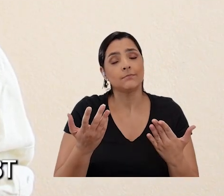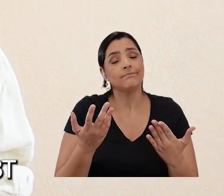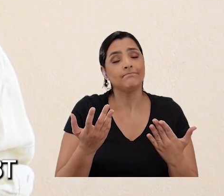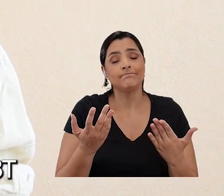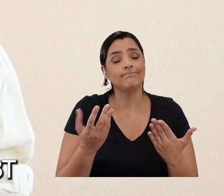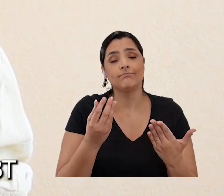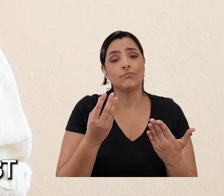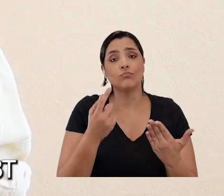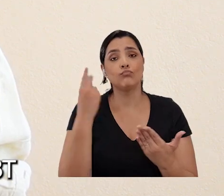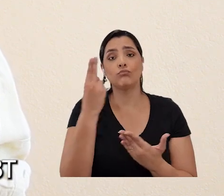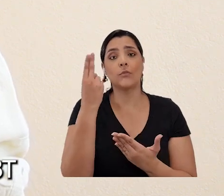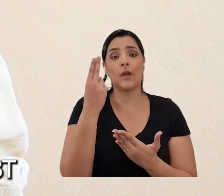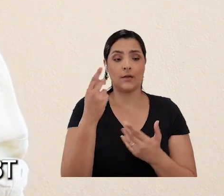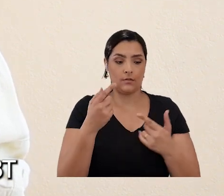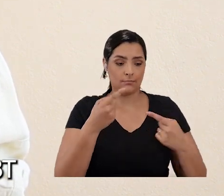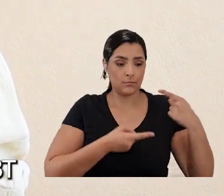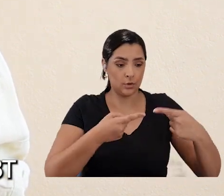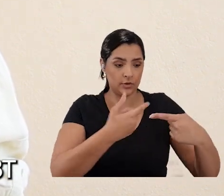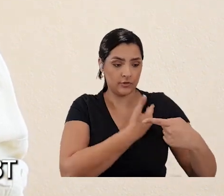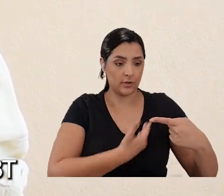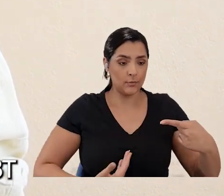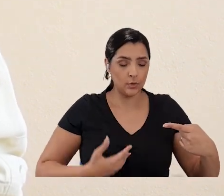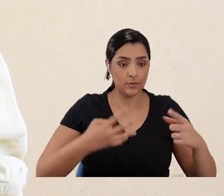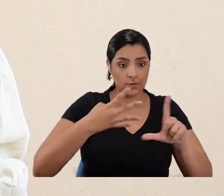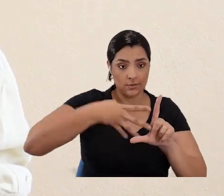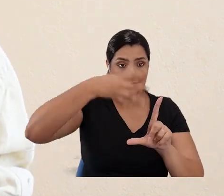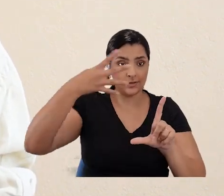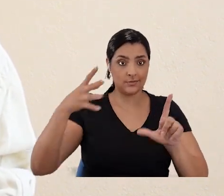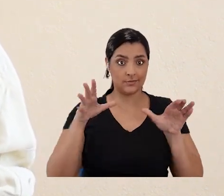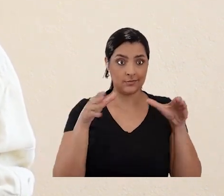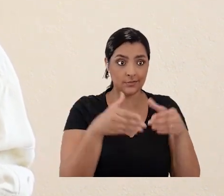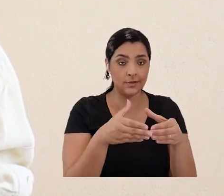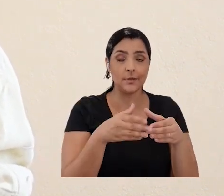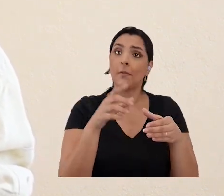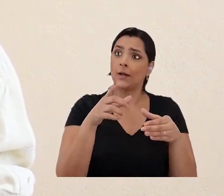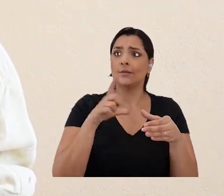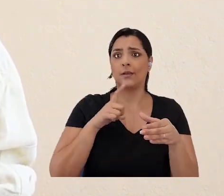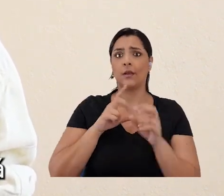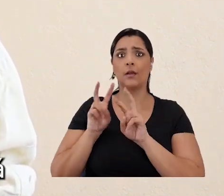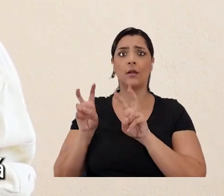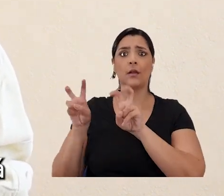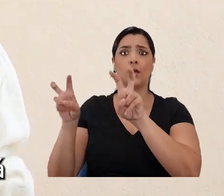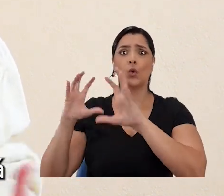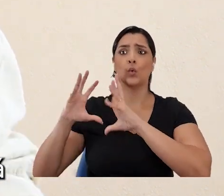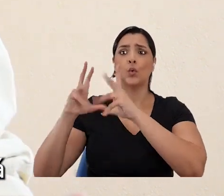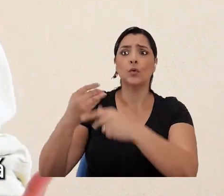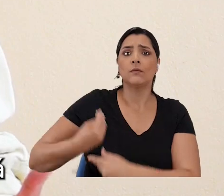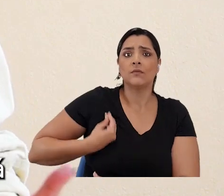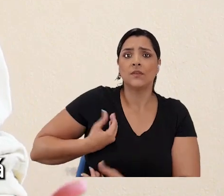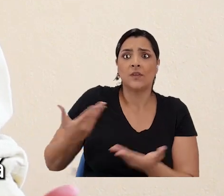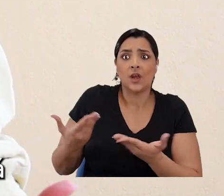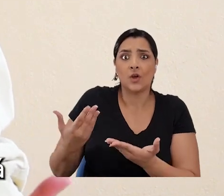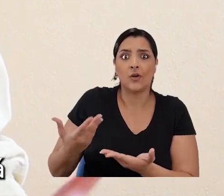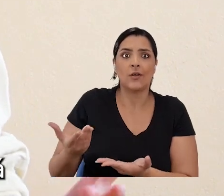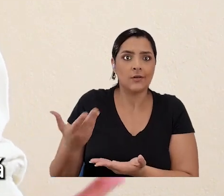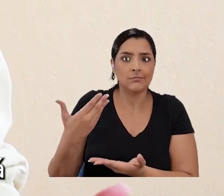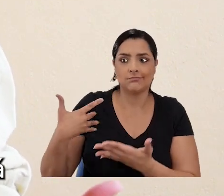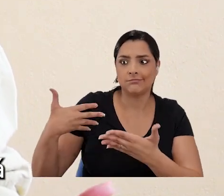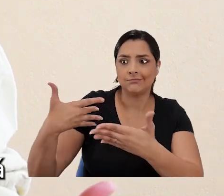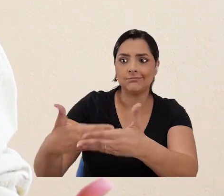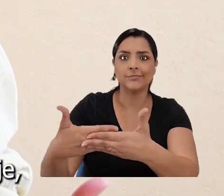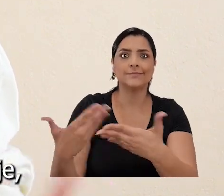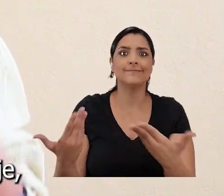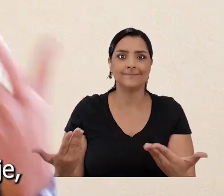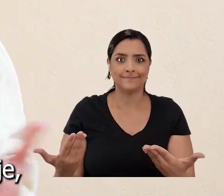Porque eu acho que é inevitável pensar política pública para a população LGBT sem pensar o contexto que a gente está vivendo. E aí, se eu pergunto, bom, a gente está